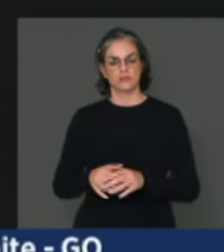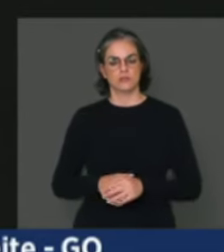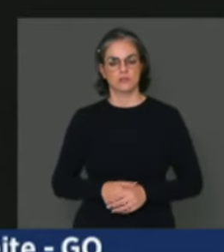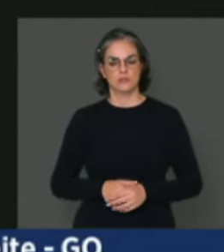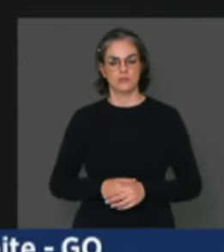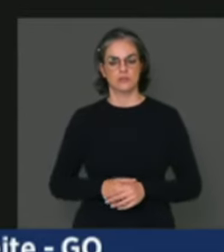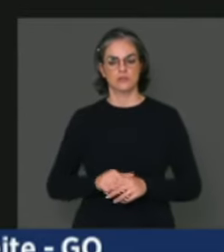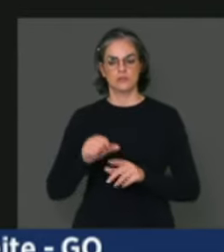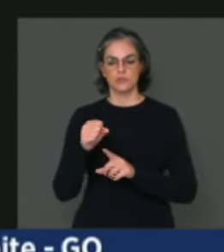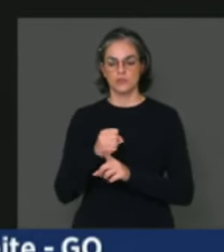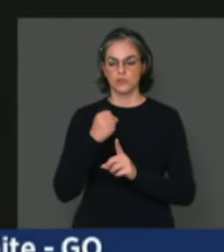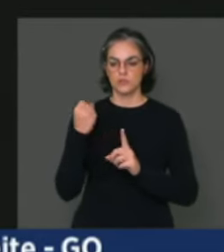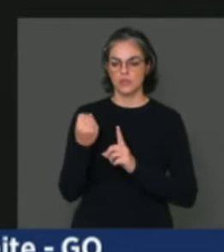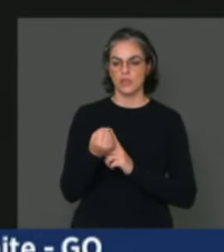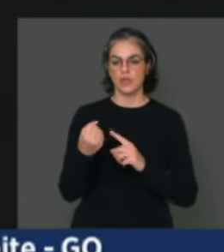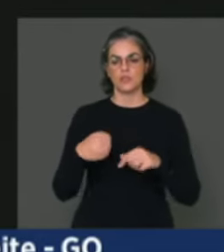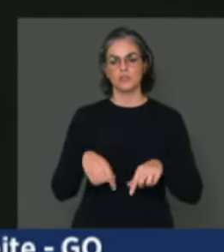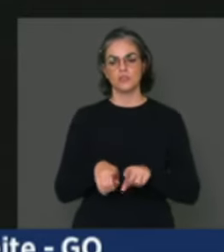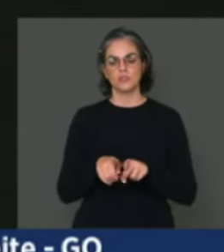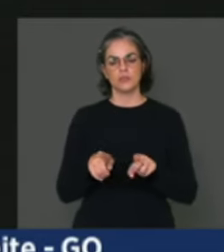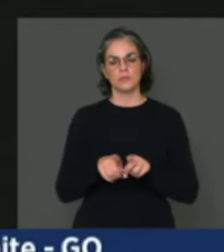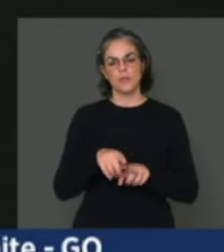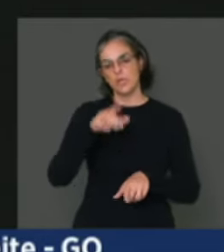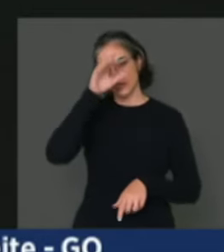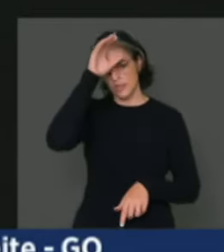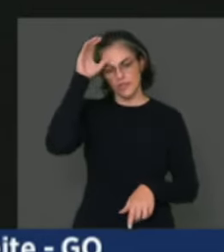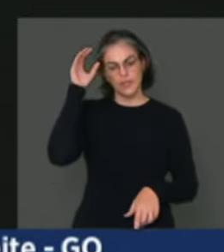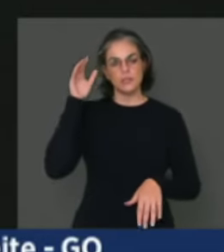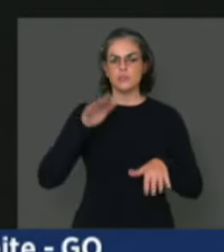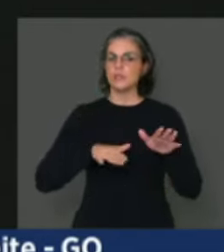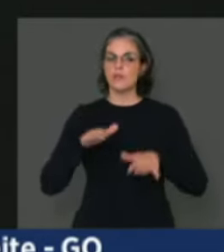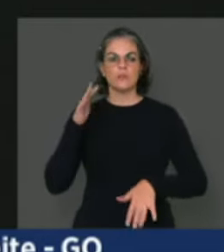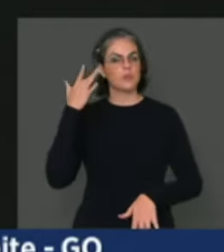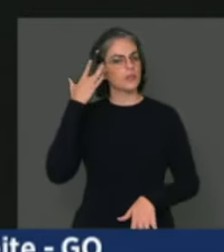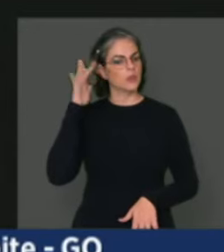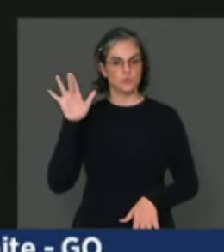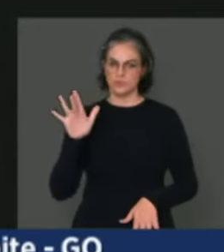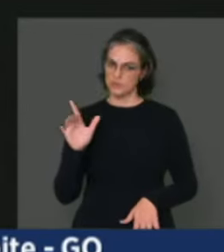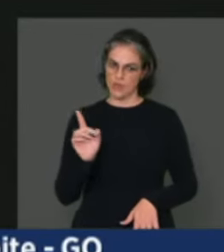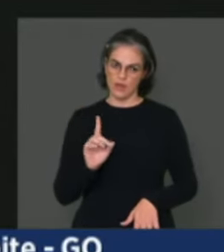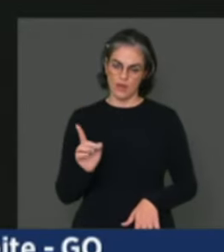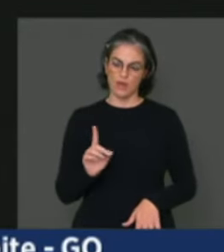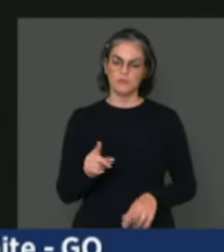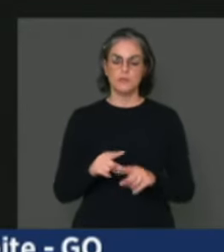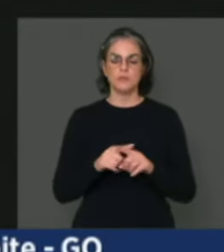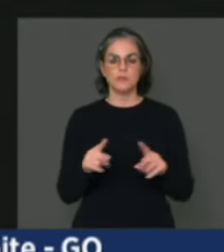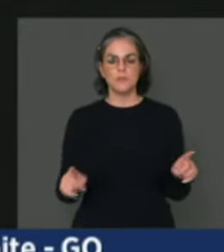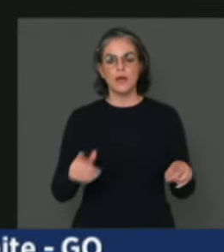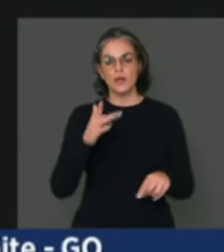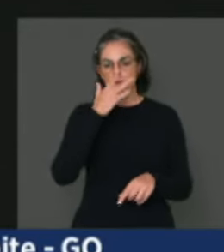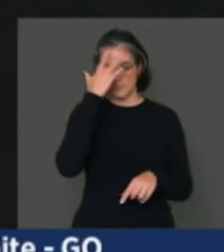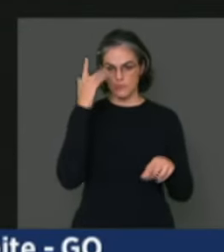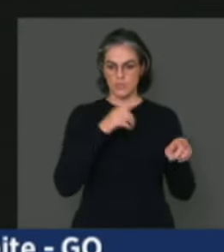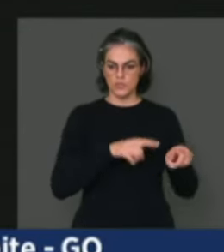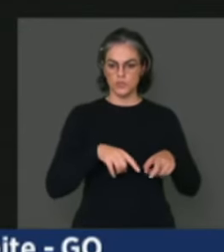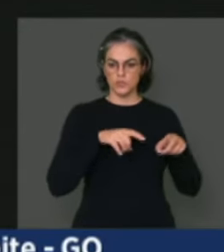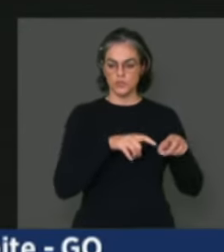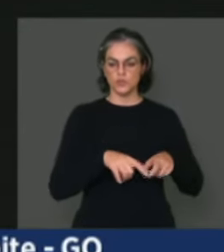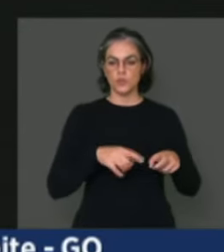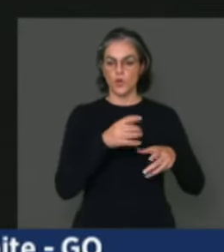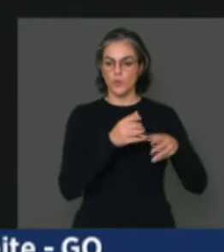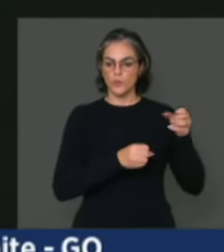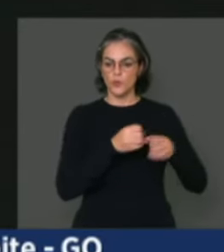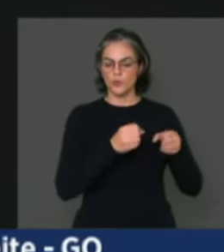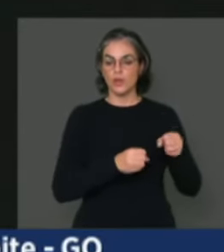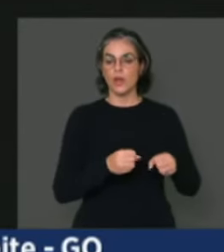consumidor, talvez não saibam, mas o produtor de leite, ele tem dois dias